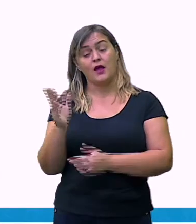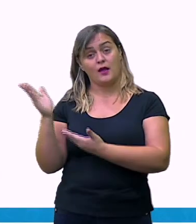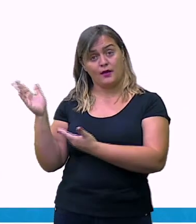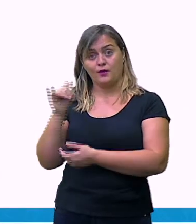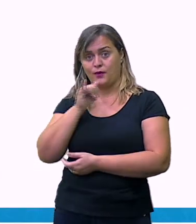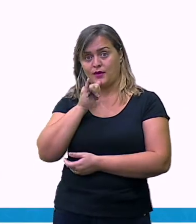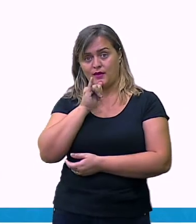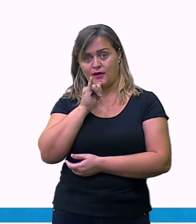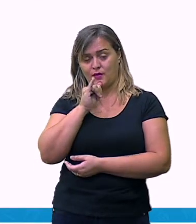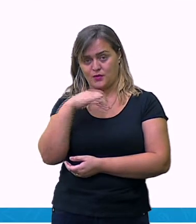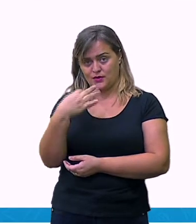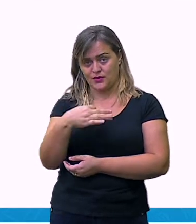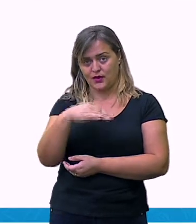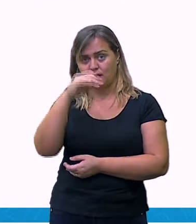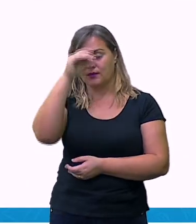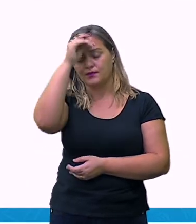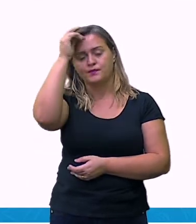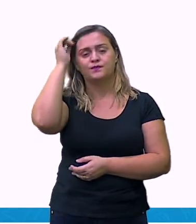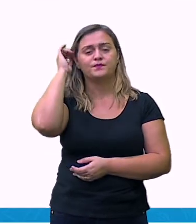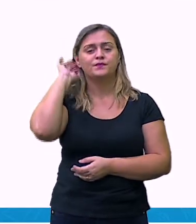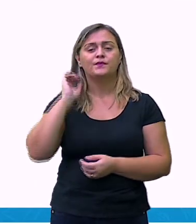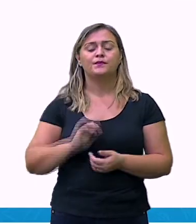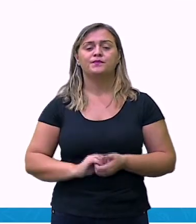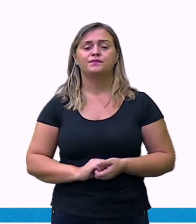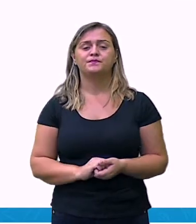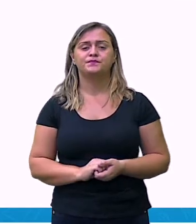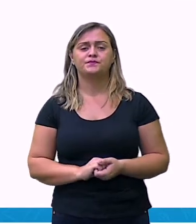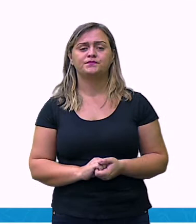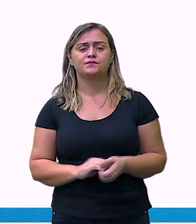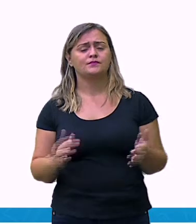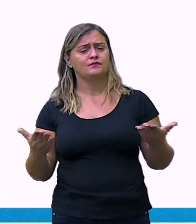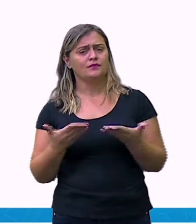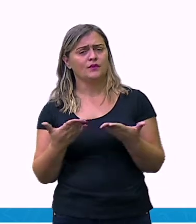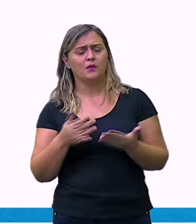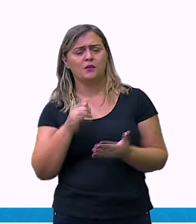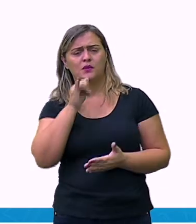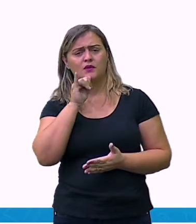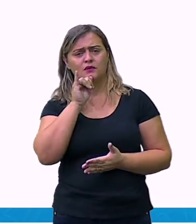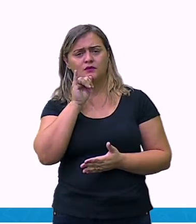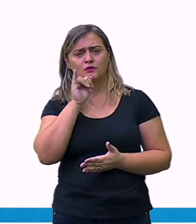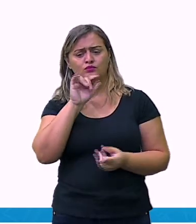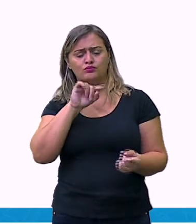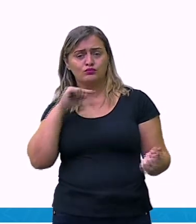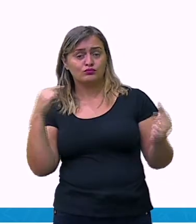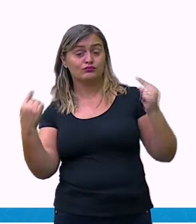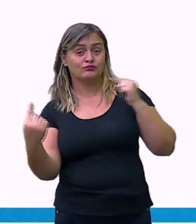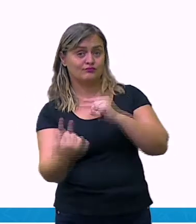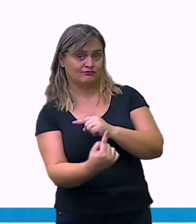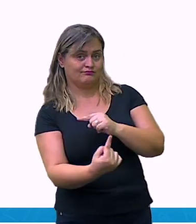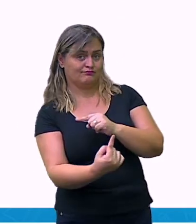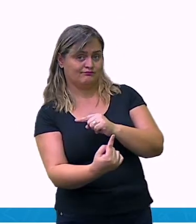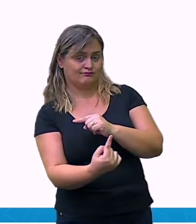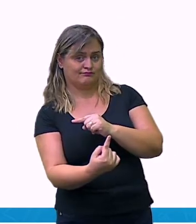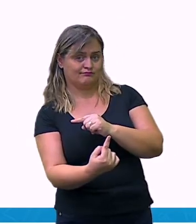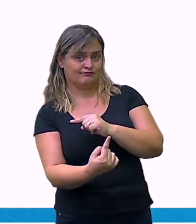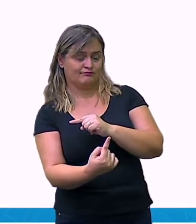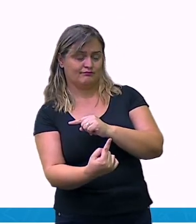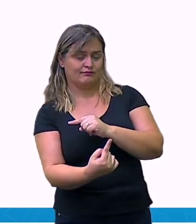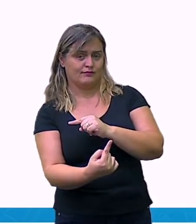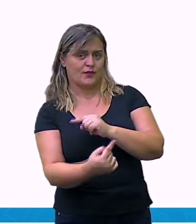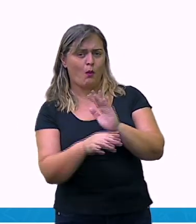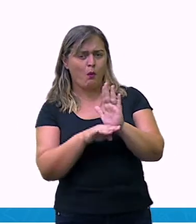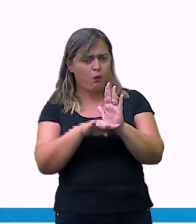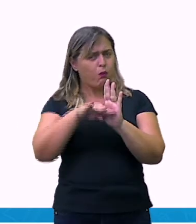Agora, nós vamos ver o inverso. Ao invés de aumentar, o que vai acontecer? Nós vamos receber um desconto,